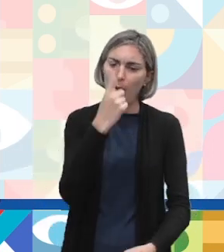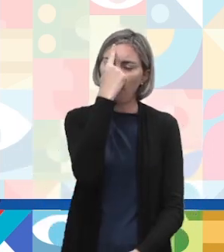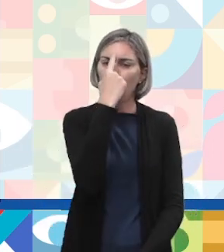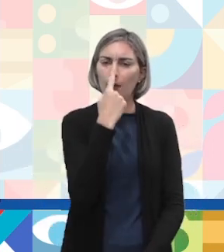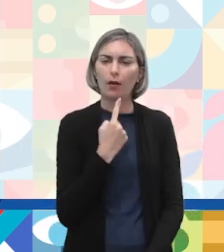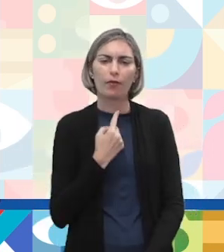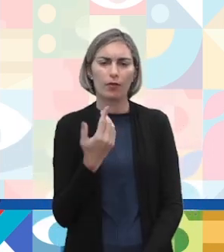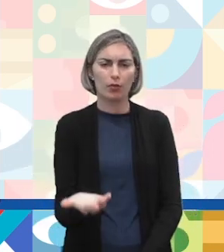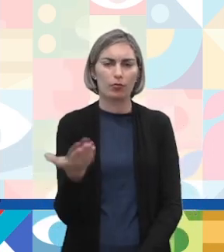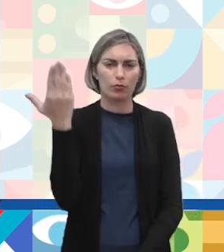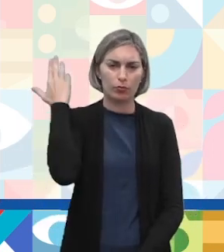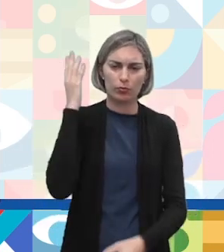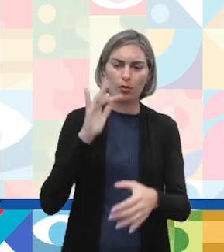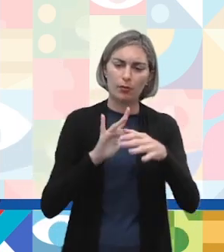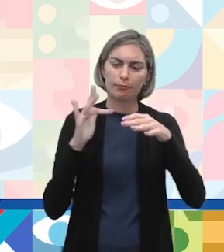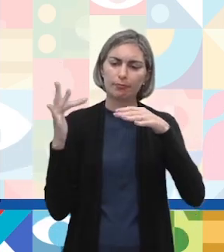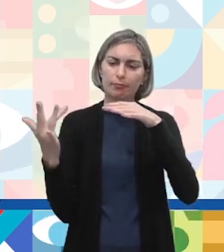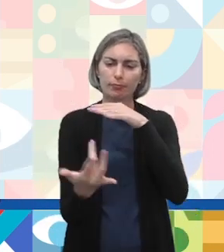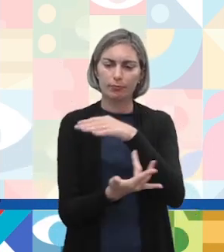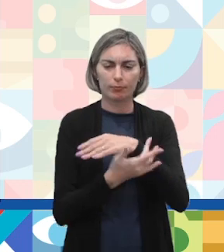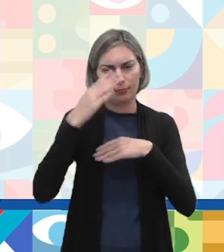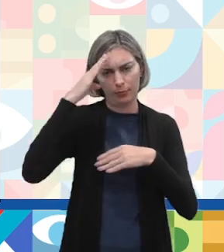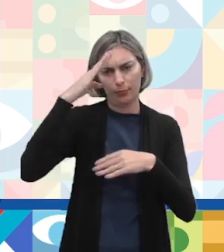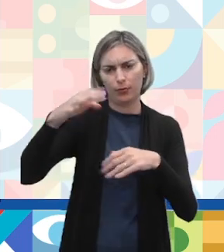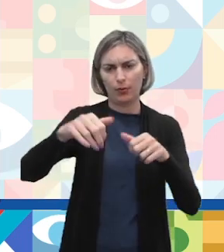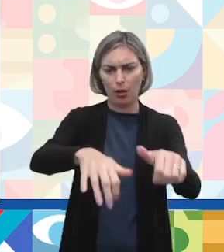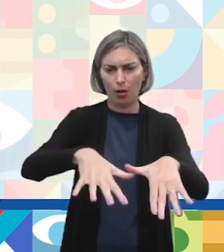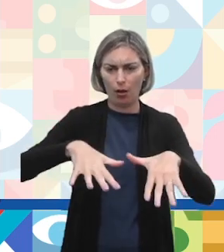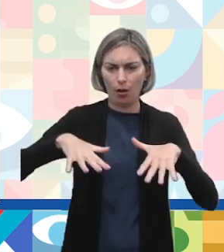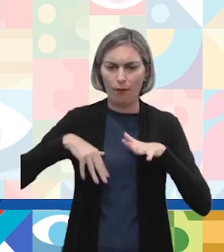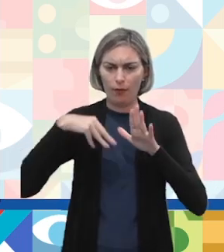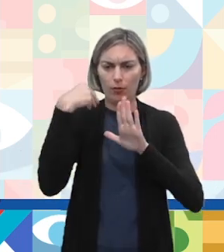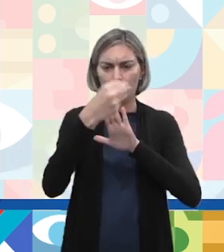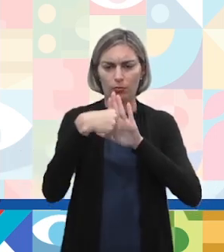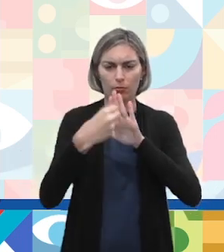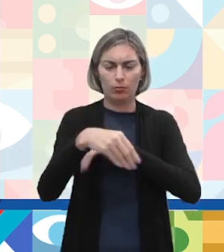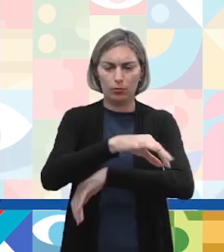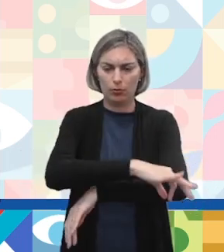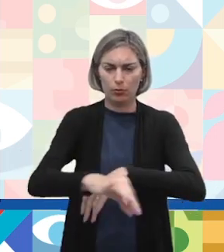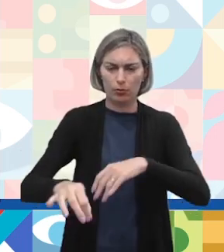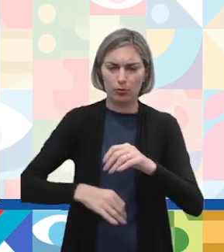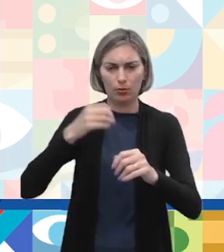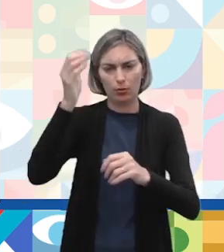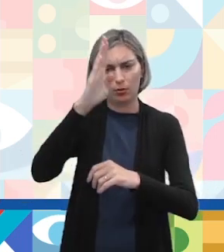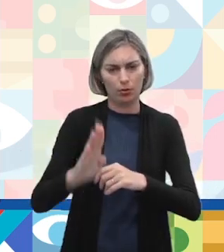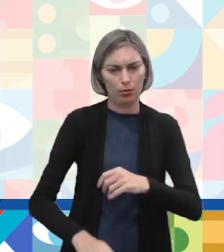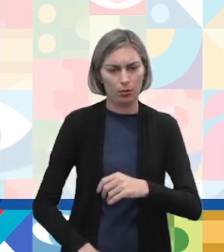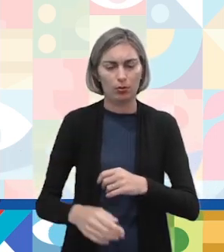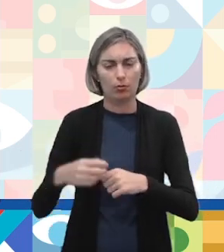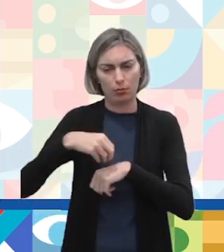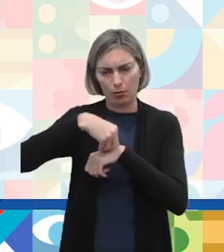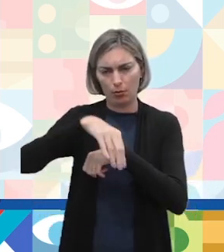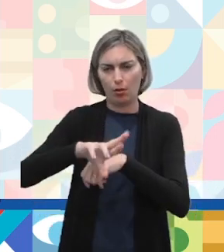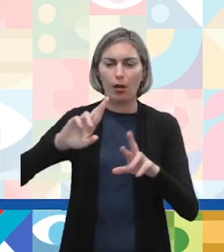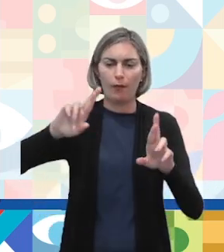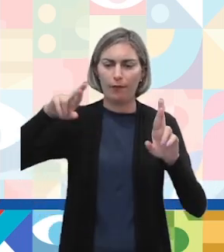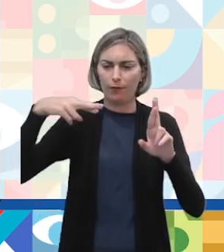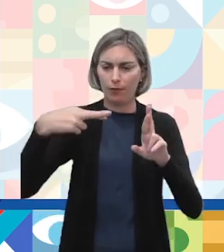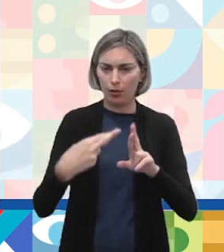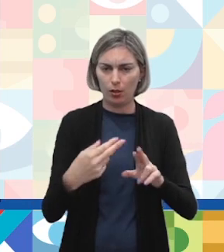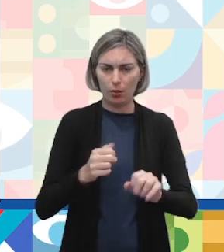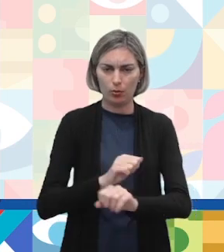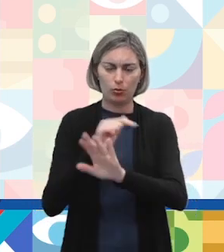Casa Cor, nas redes sociais, que é o principal evento de arquitetura e design do Brasil, e traz referências e